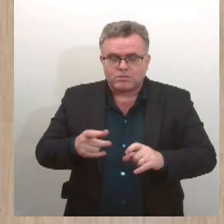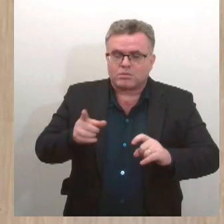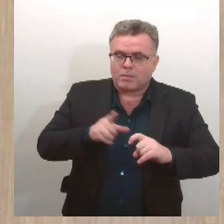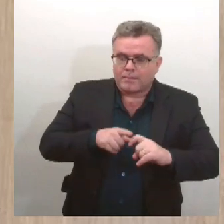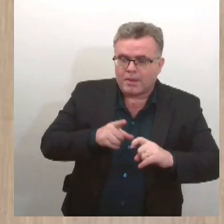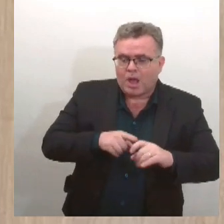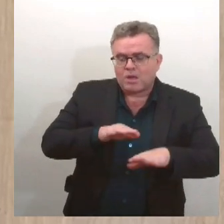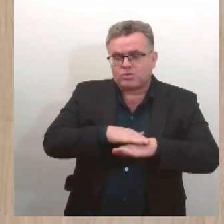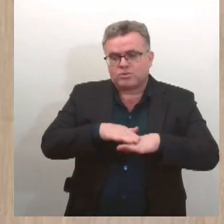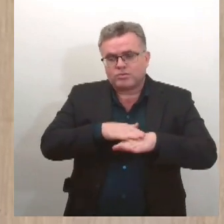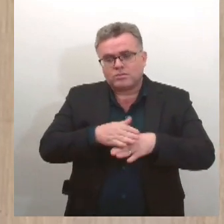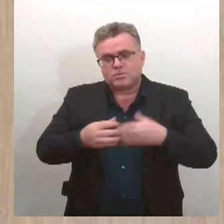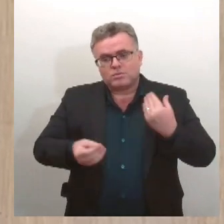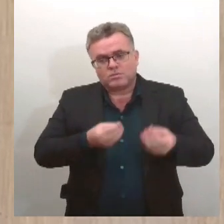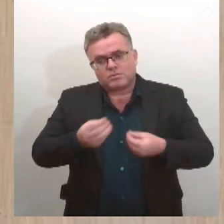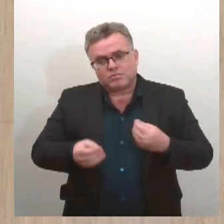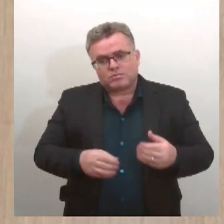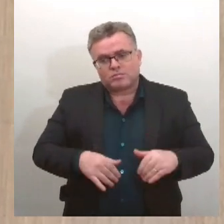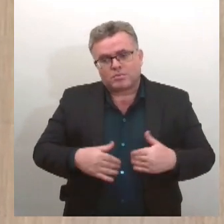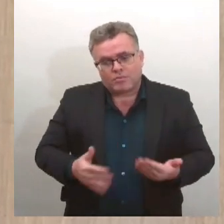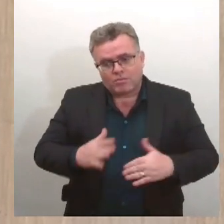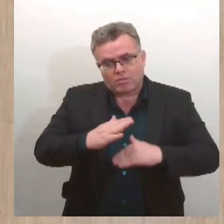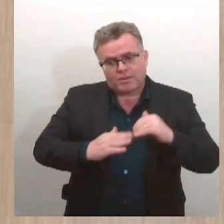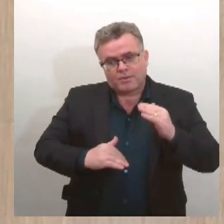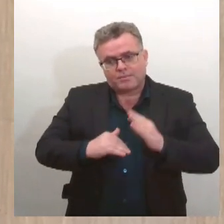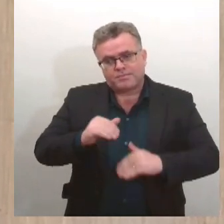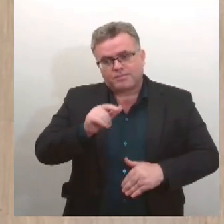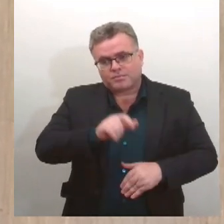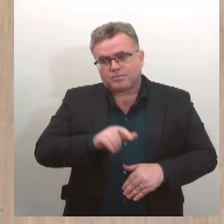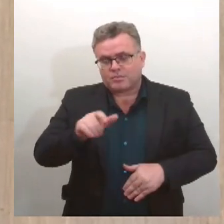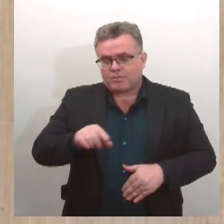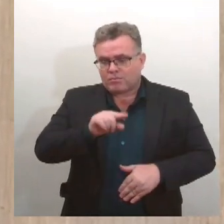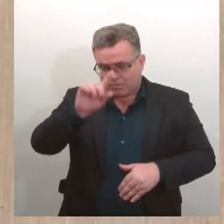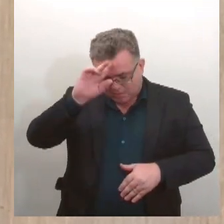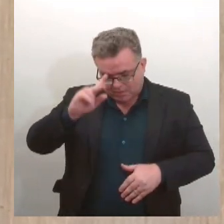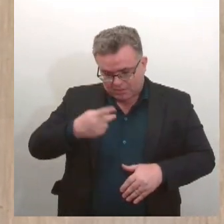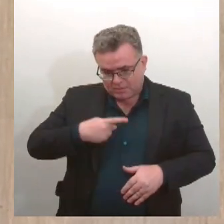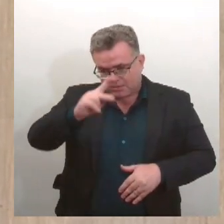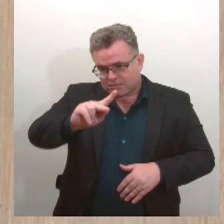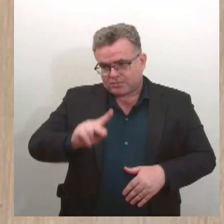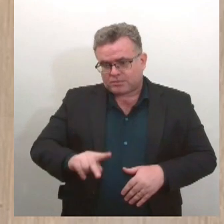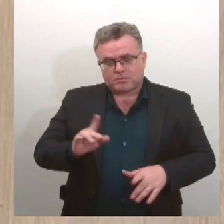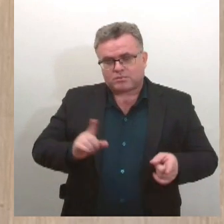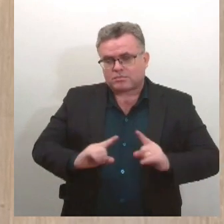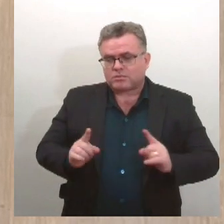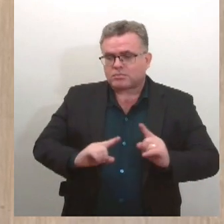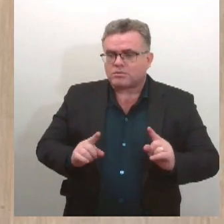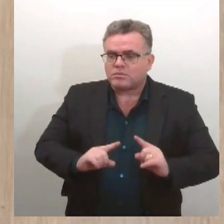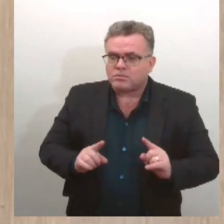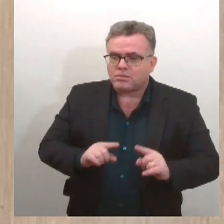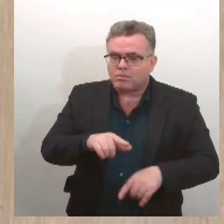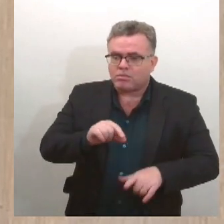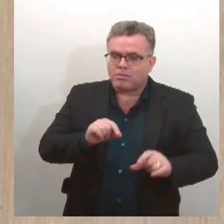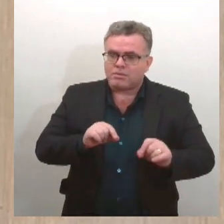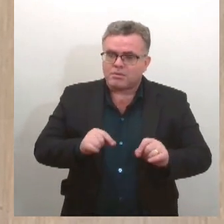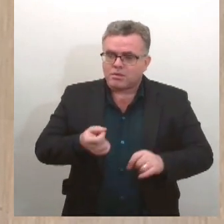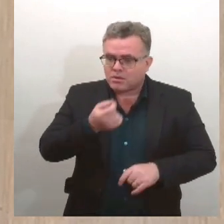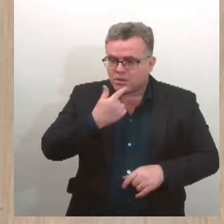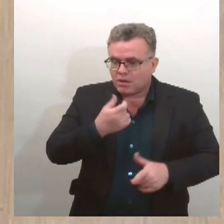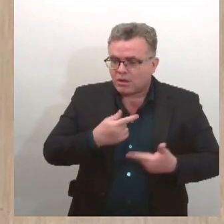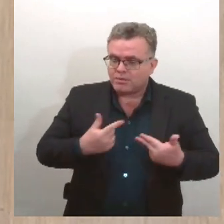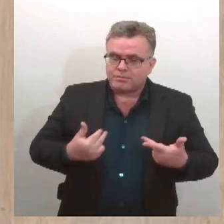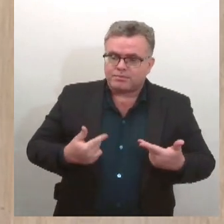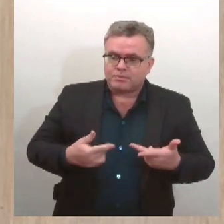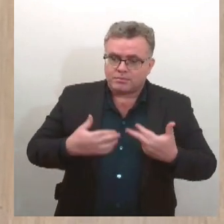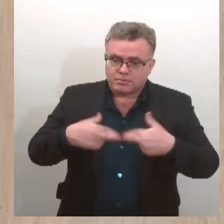através de um profissional. E não façam isso de forma indiscriminada, porque, às vezes, a gente até consegue resolver, mas, na